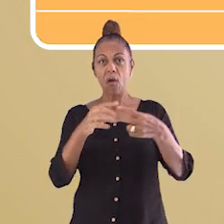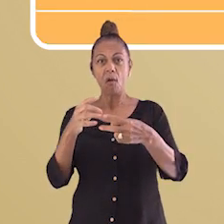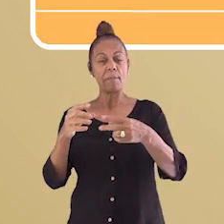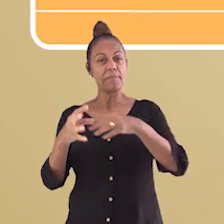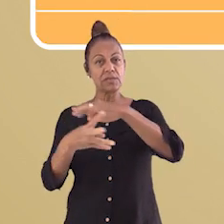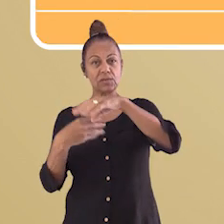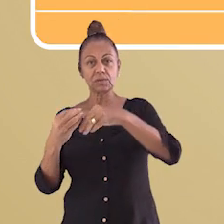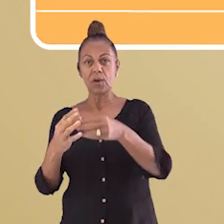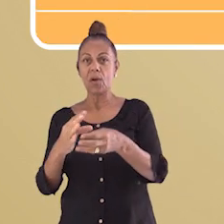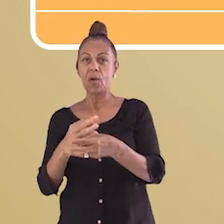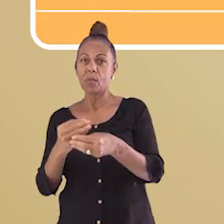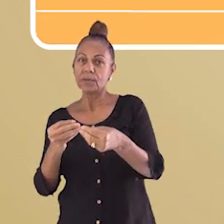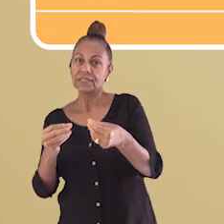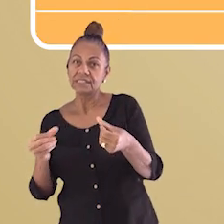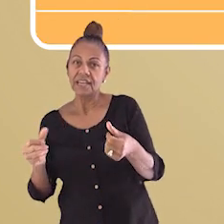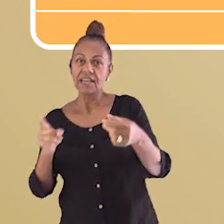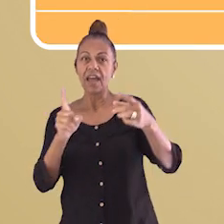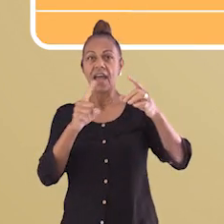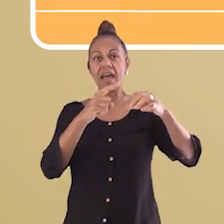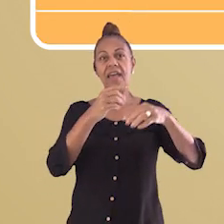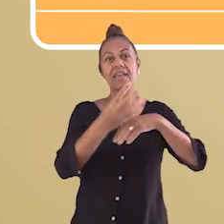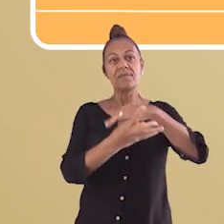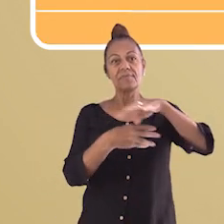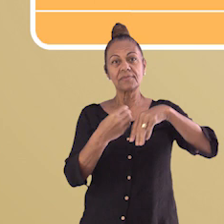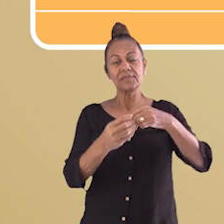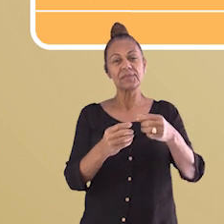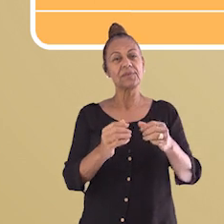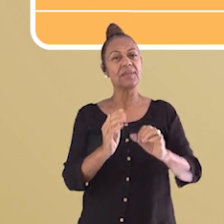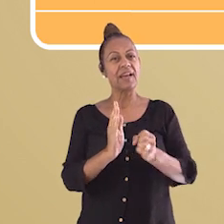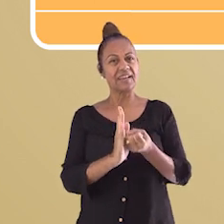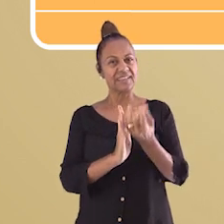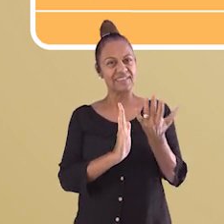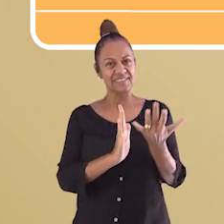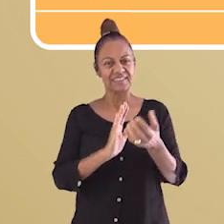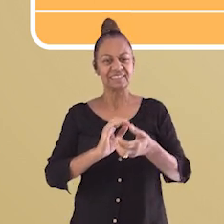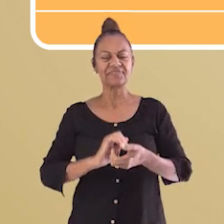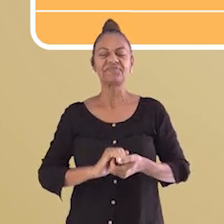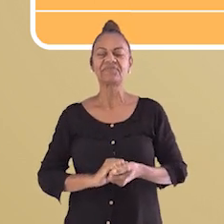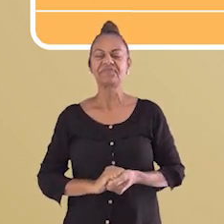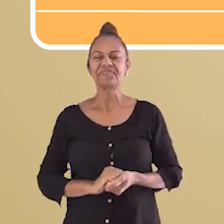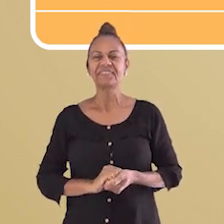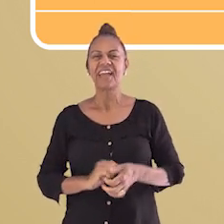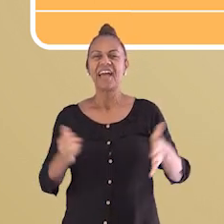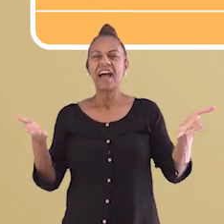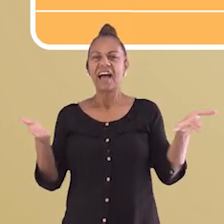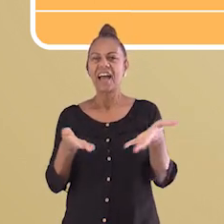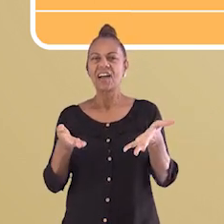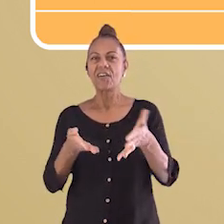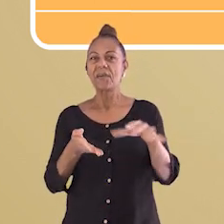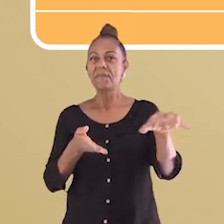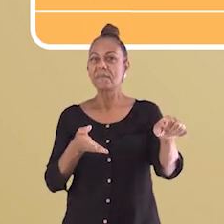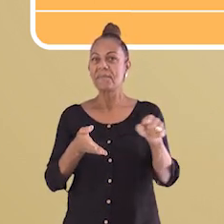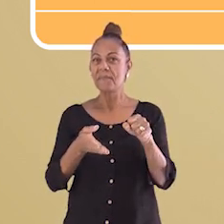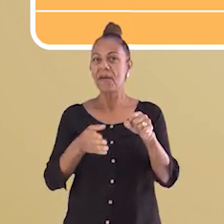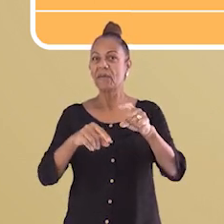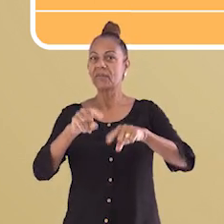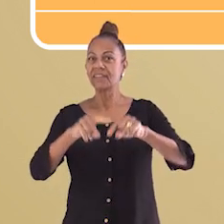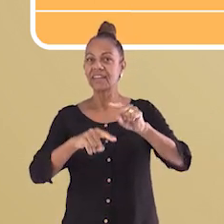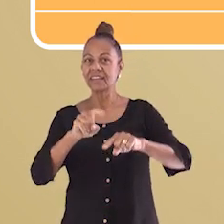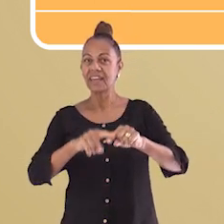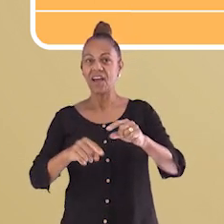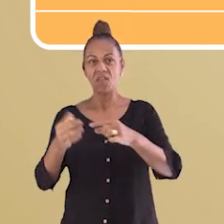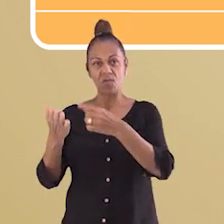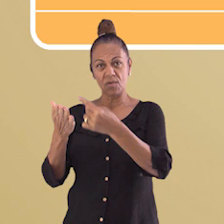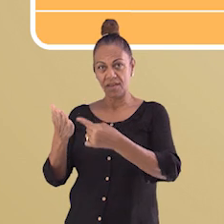é com você. Pegue seu material, lápis, borracha e escreva no seu caderno de ciências a